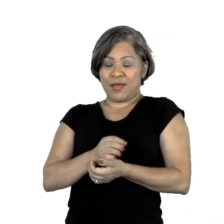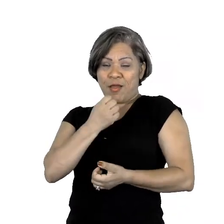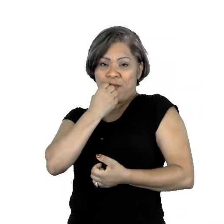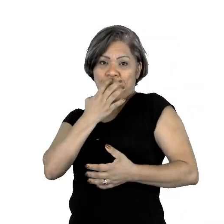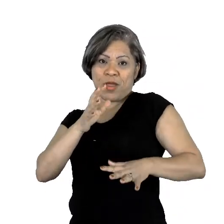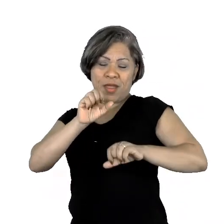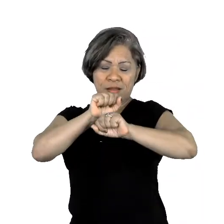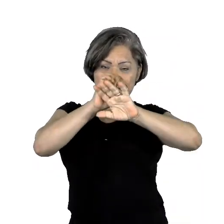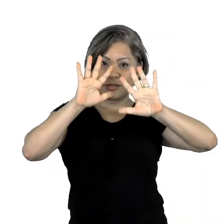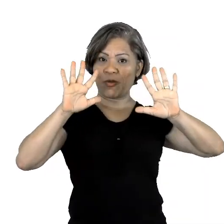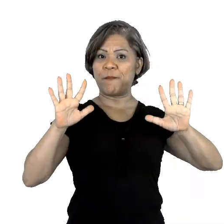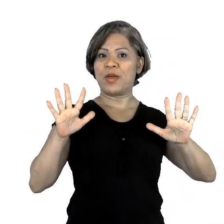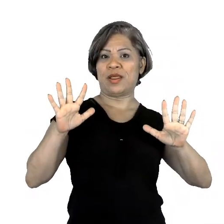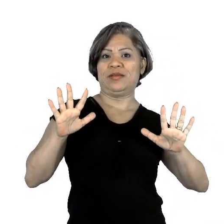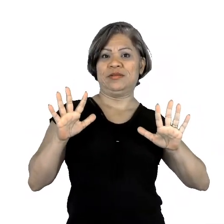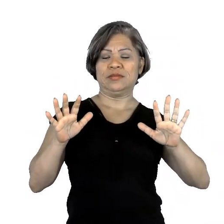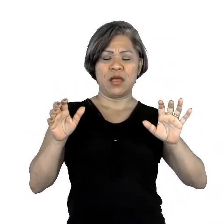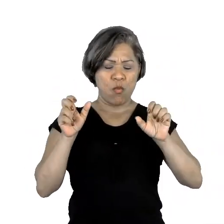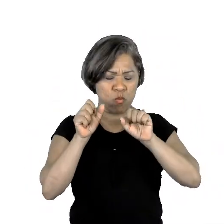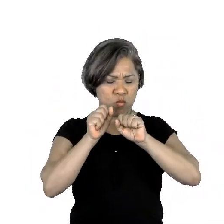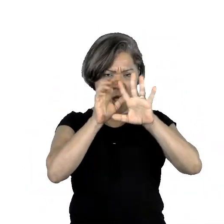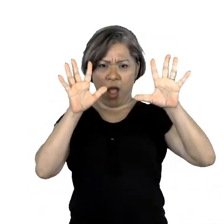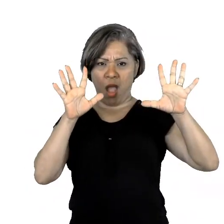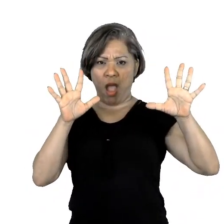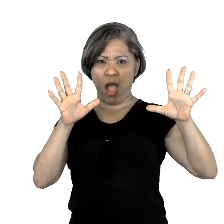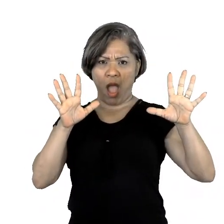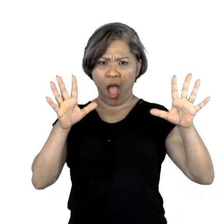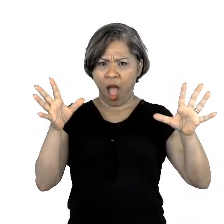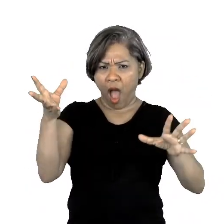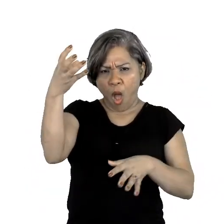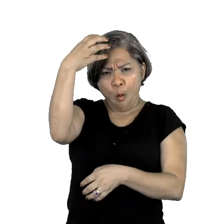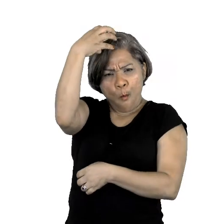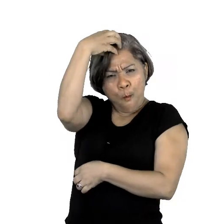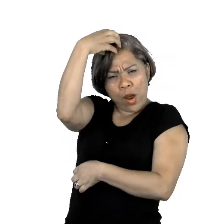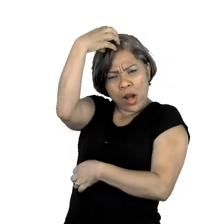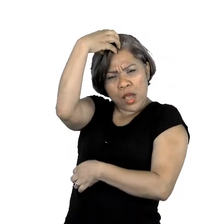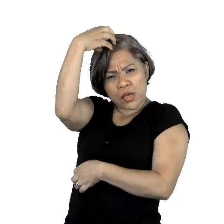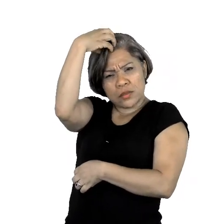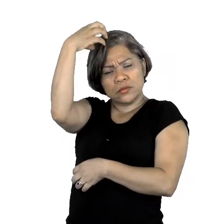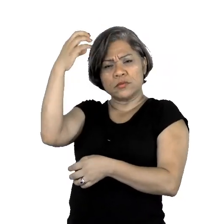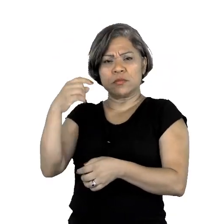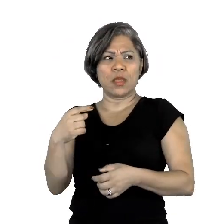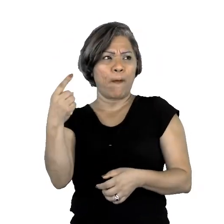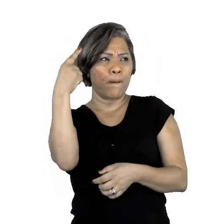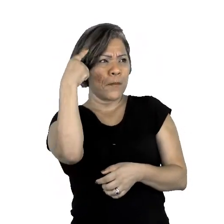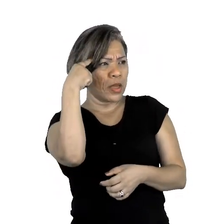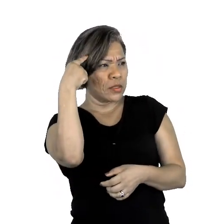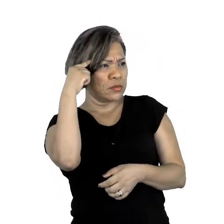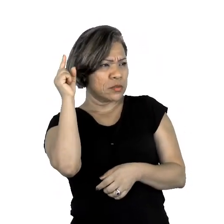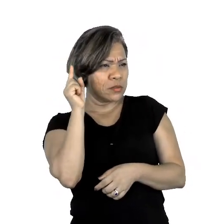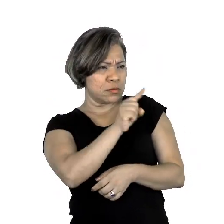Um príncipe? Bá, pensei que você fosse se transformar